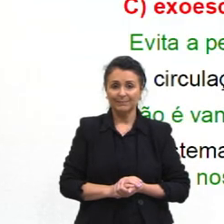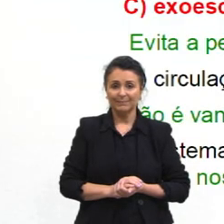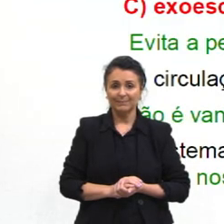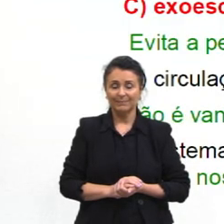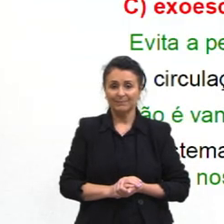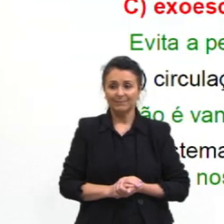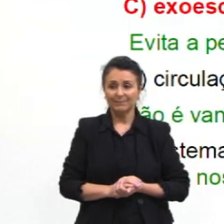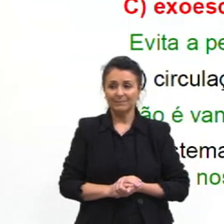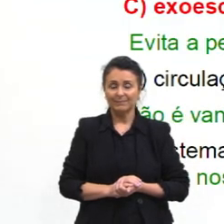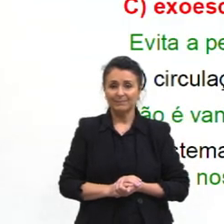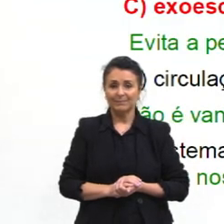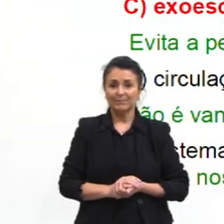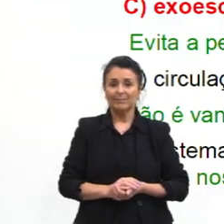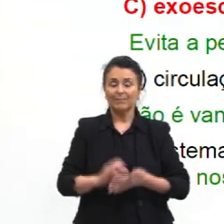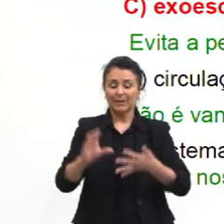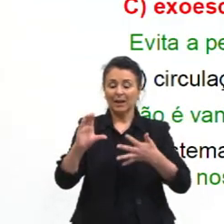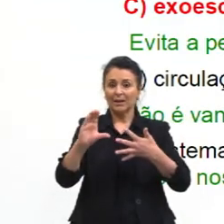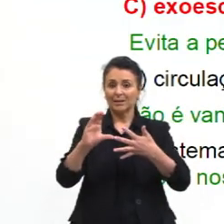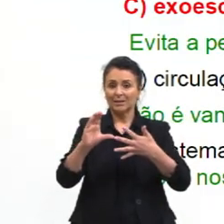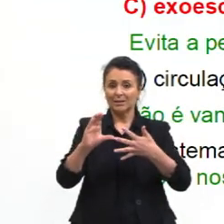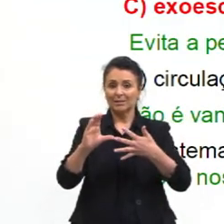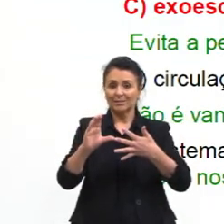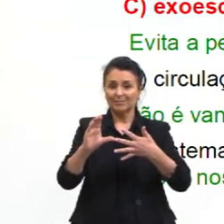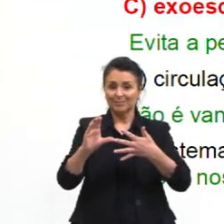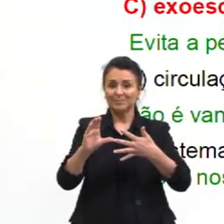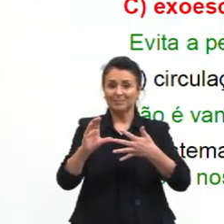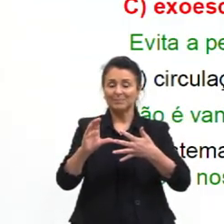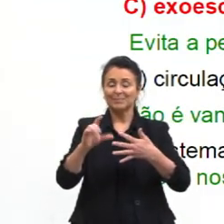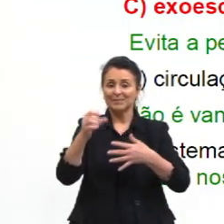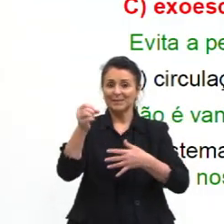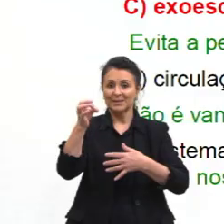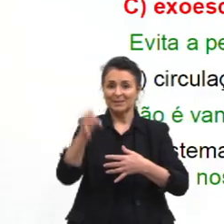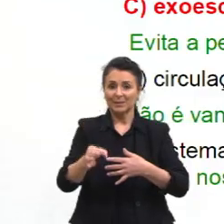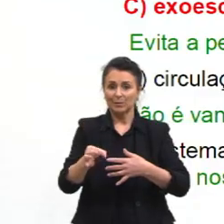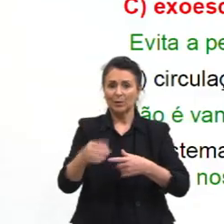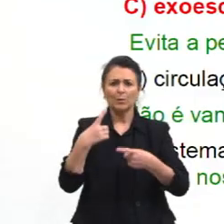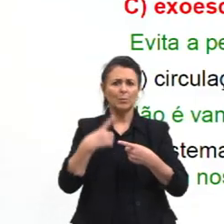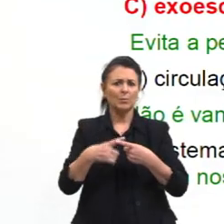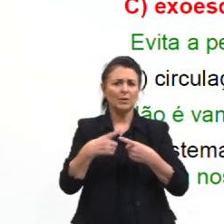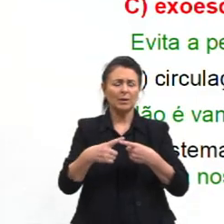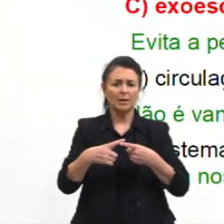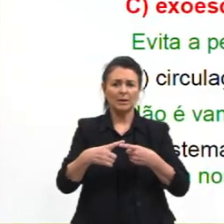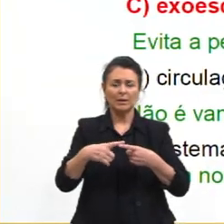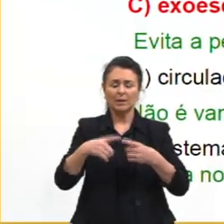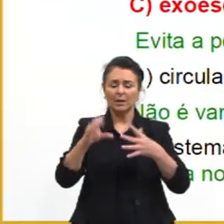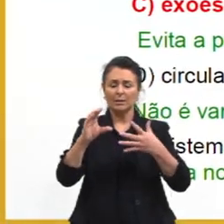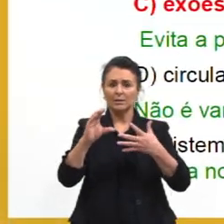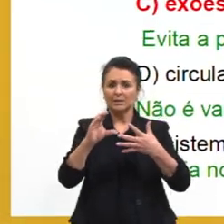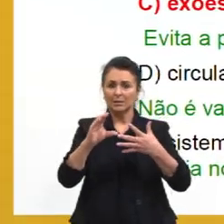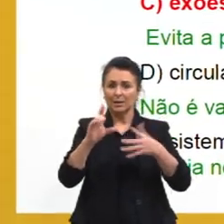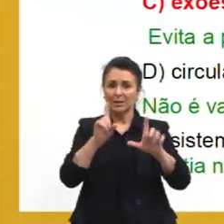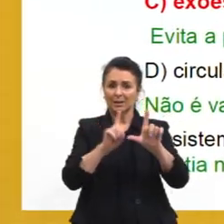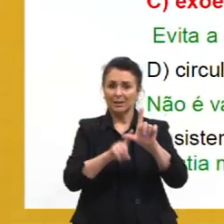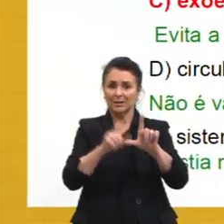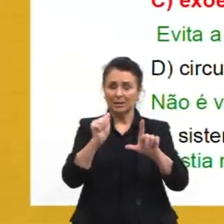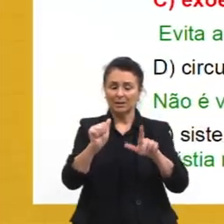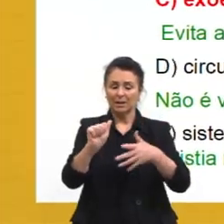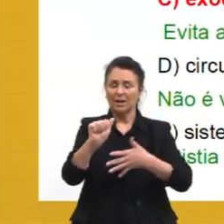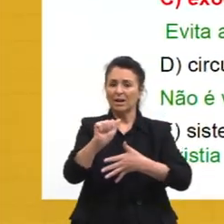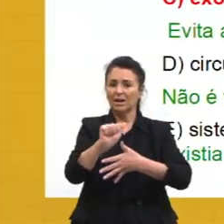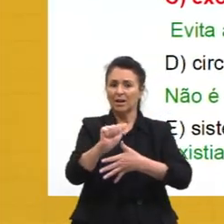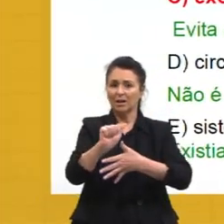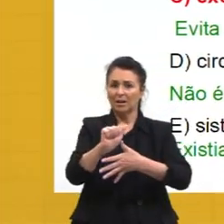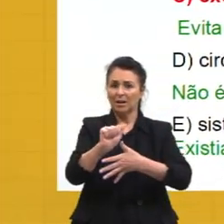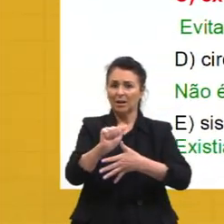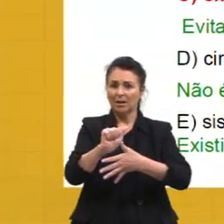Bom, a letra C é a correta, tá? Mas vamos ver os porquês. A letra A. Ela